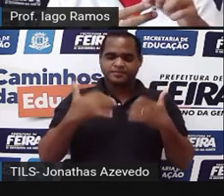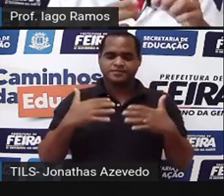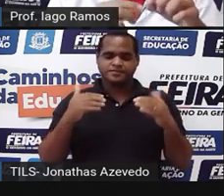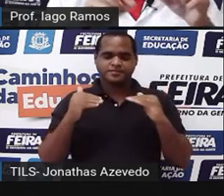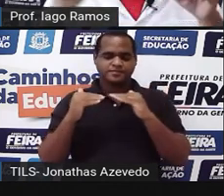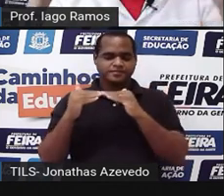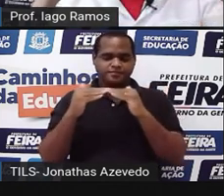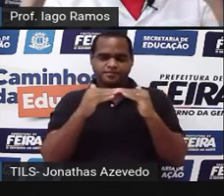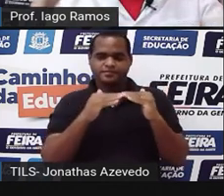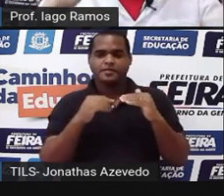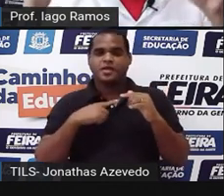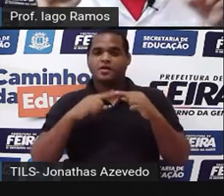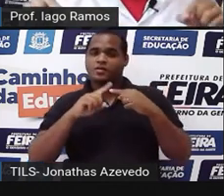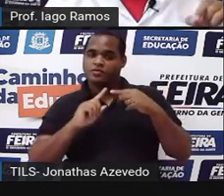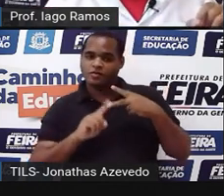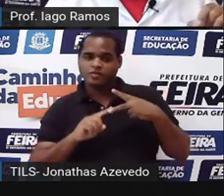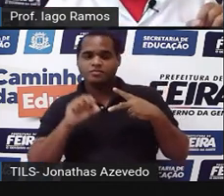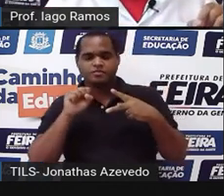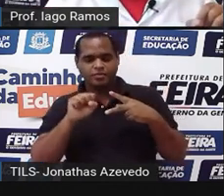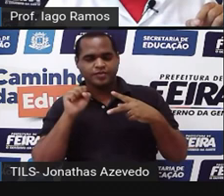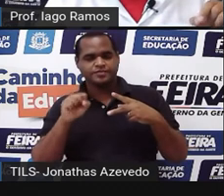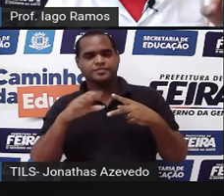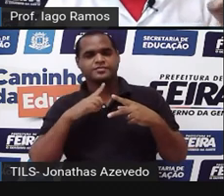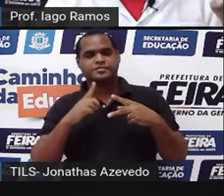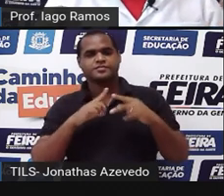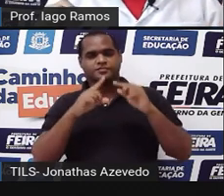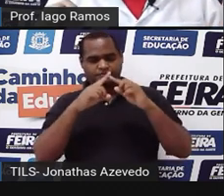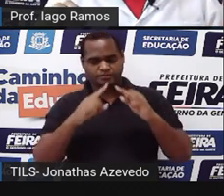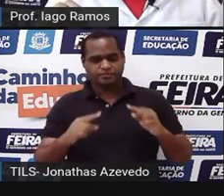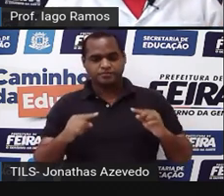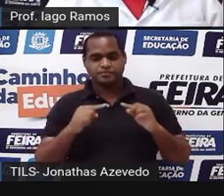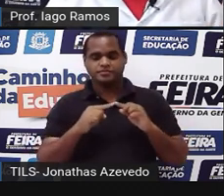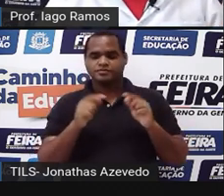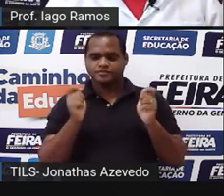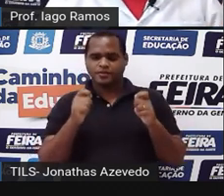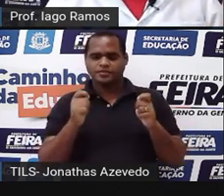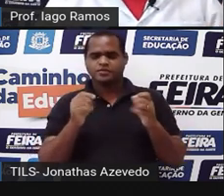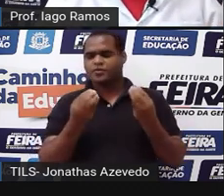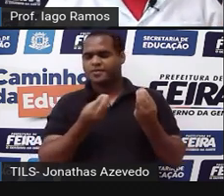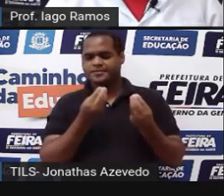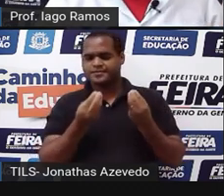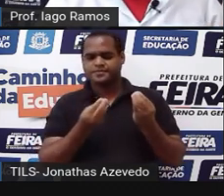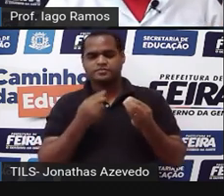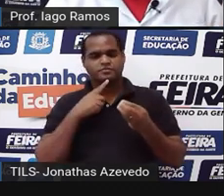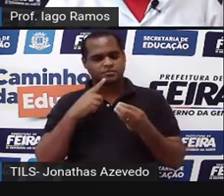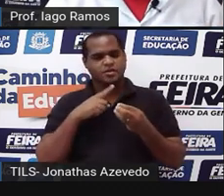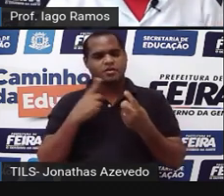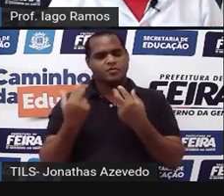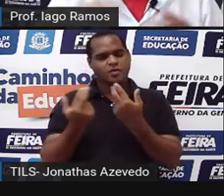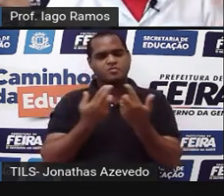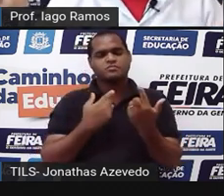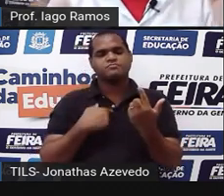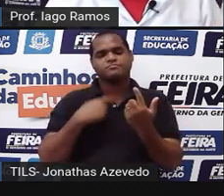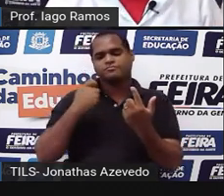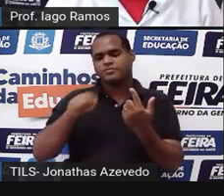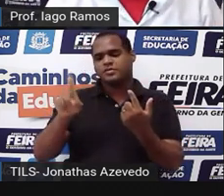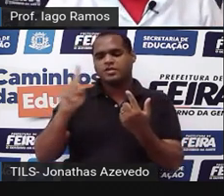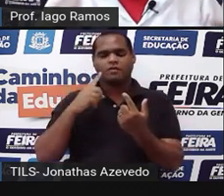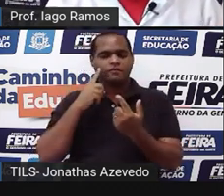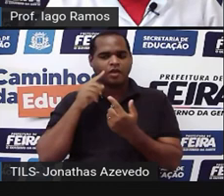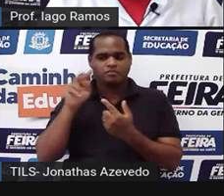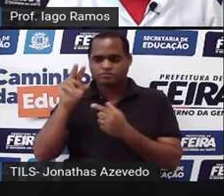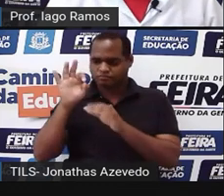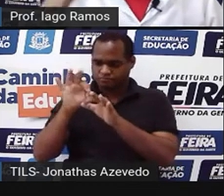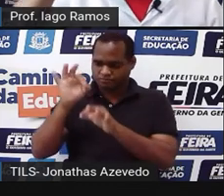E esses dois ângulos nos triângulos são têm a mesma medida eu nem preciso olhar os lados